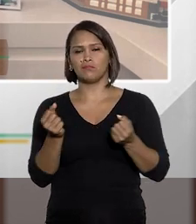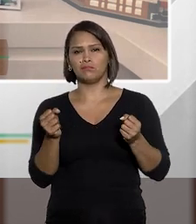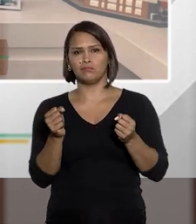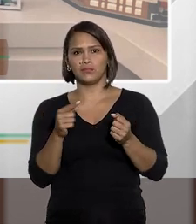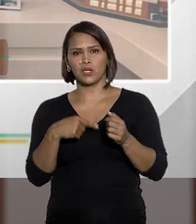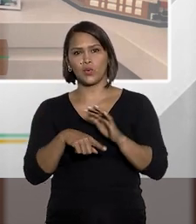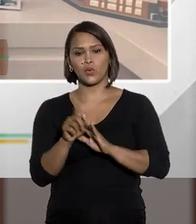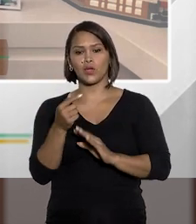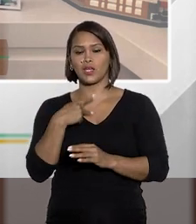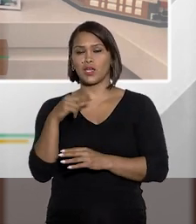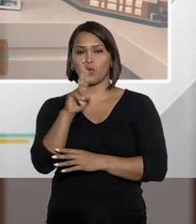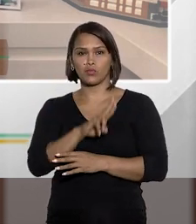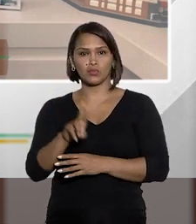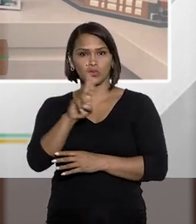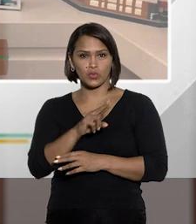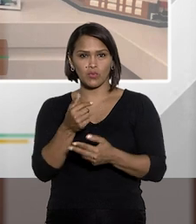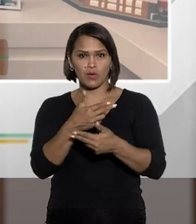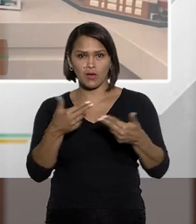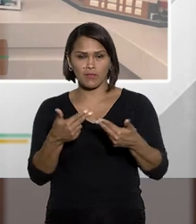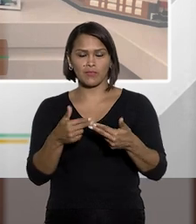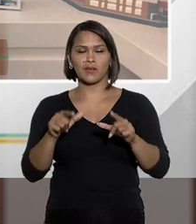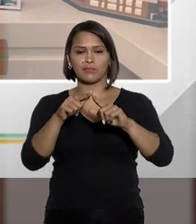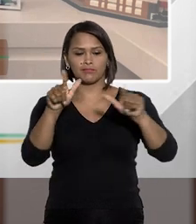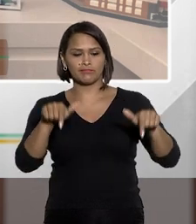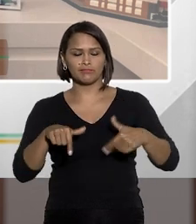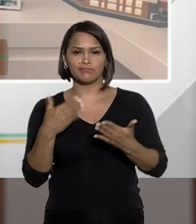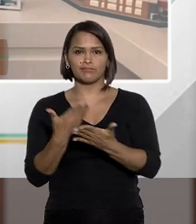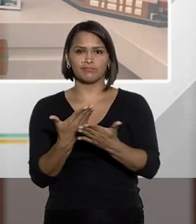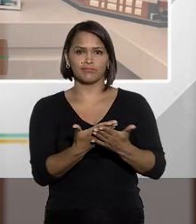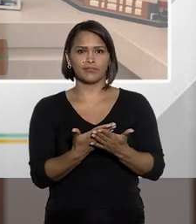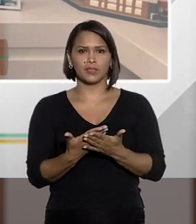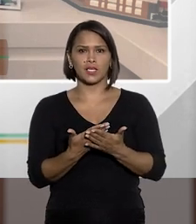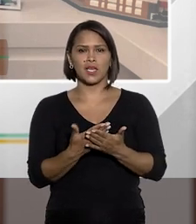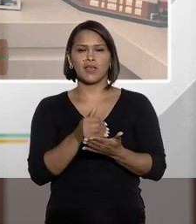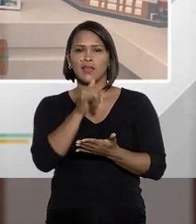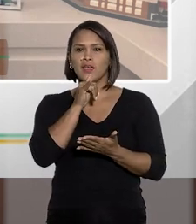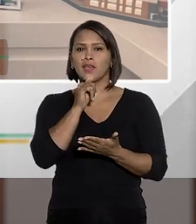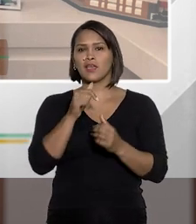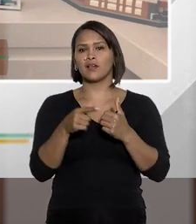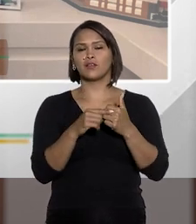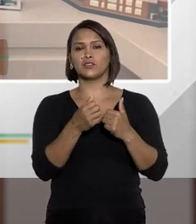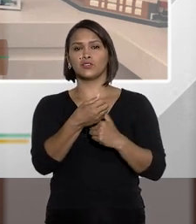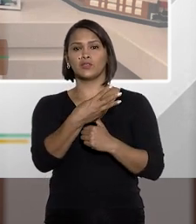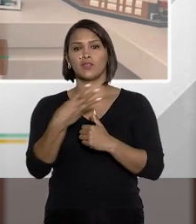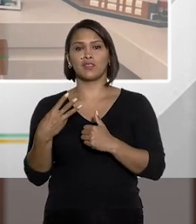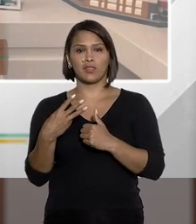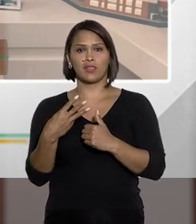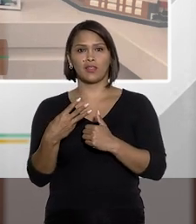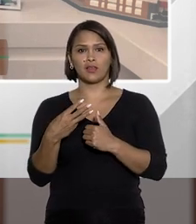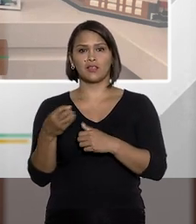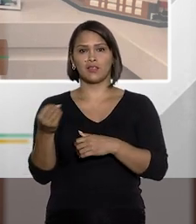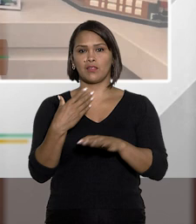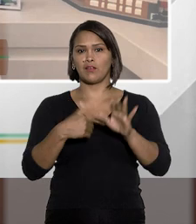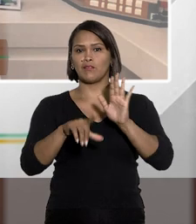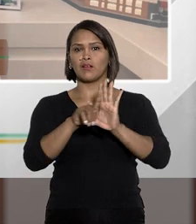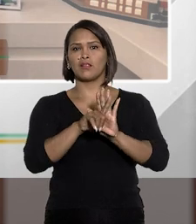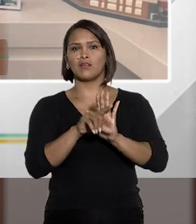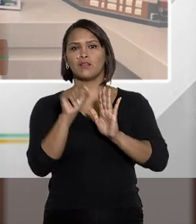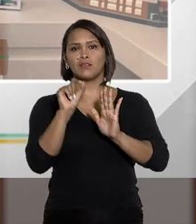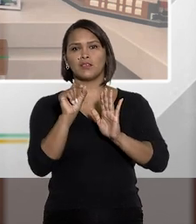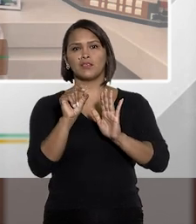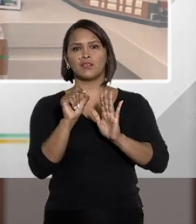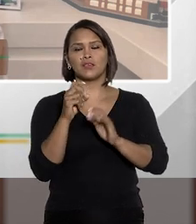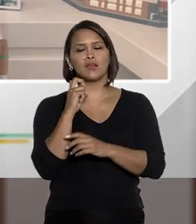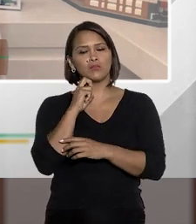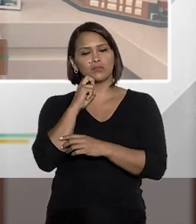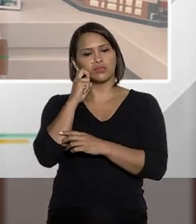aqui, Tiago, que eu até uso muito em sala de aula, você pega, por exemplo, o artigo 13, Tiago, da nova lei,